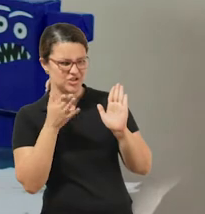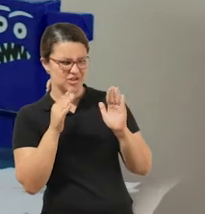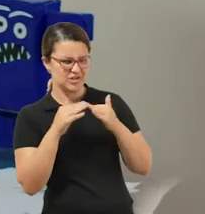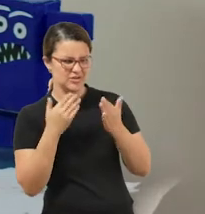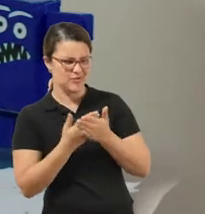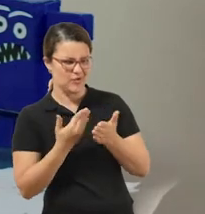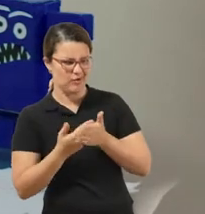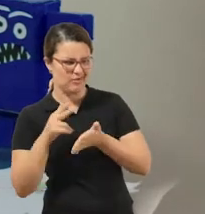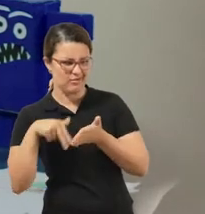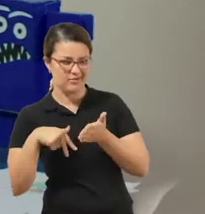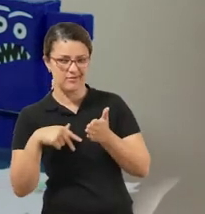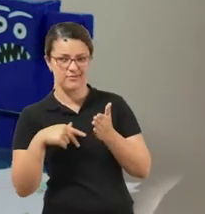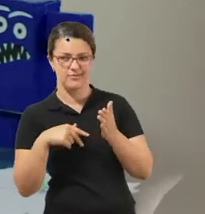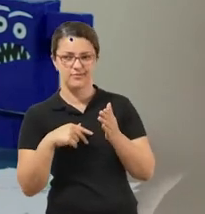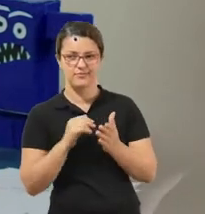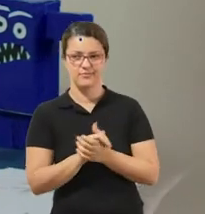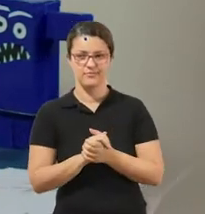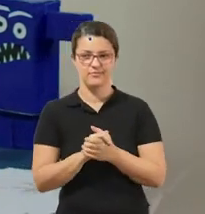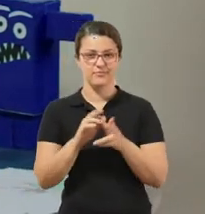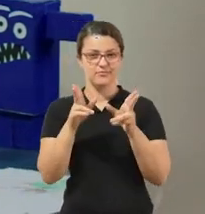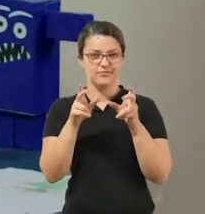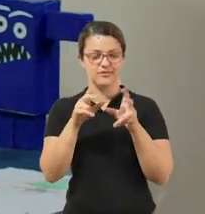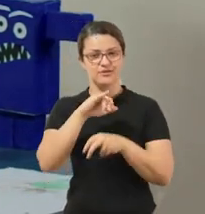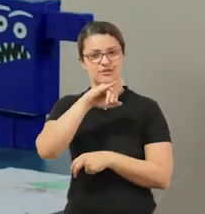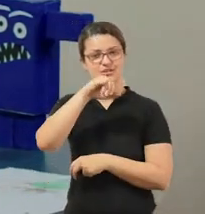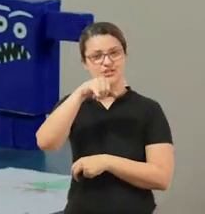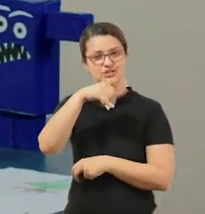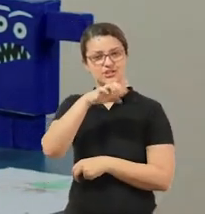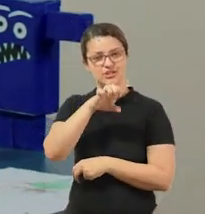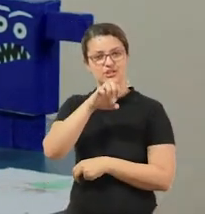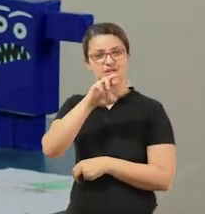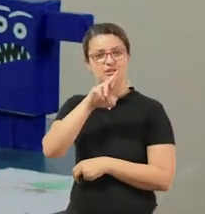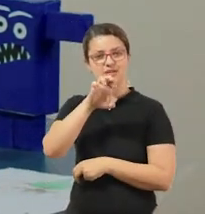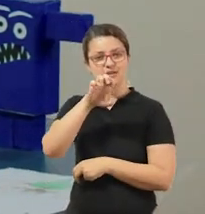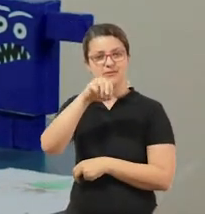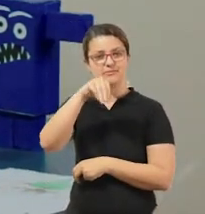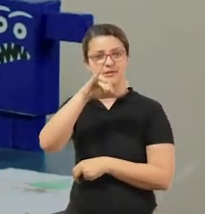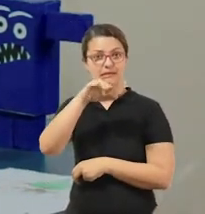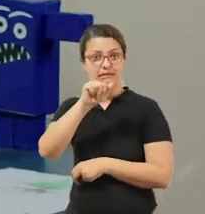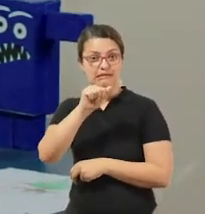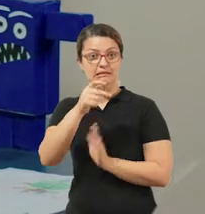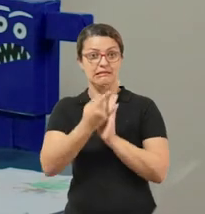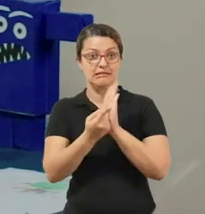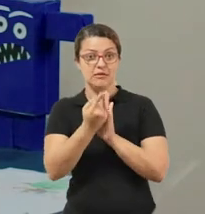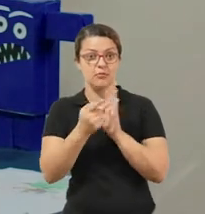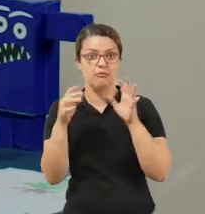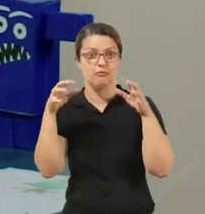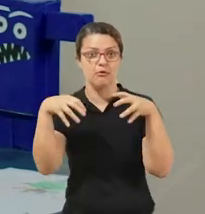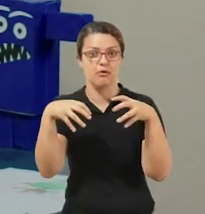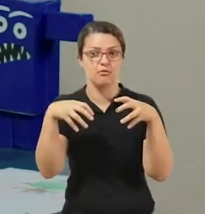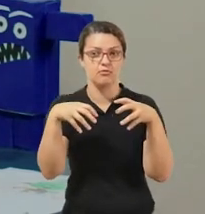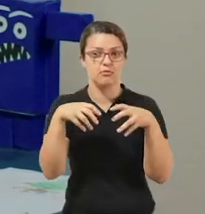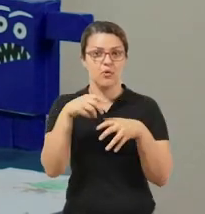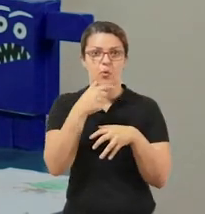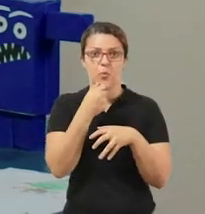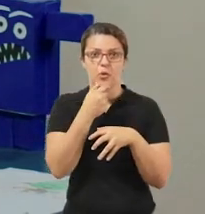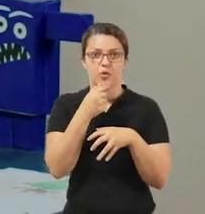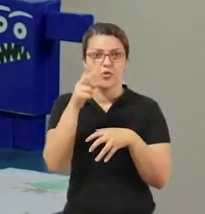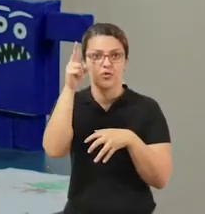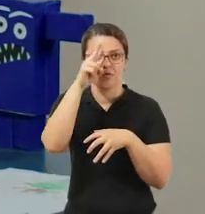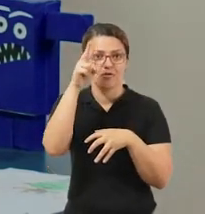lá da escola. Jeremias desenha um monstro. Nessa história, Jeremias é um menininho